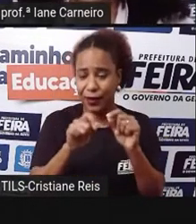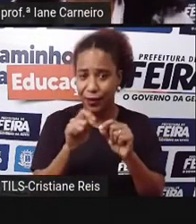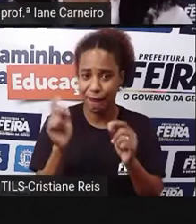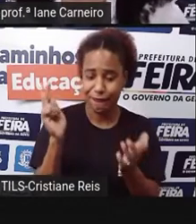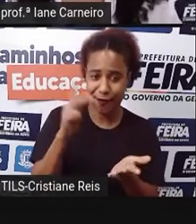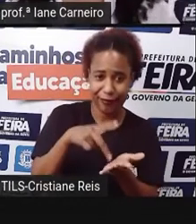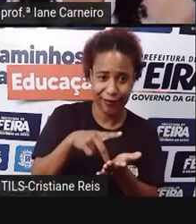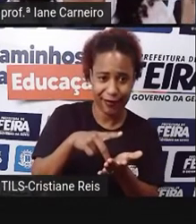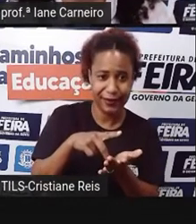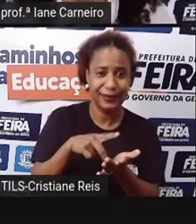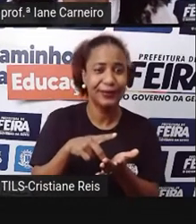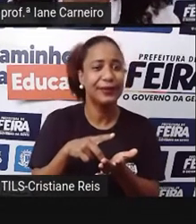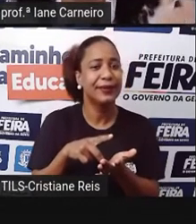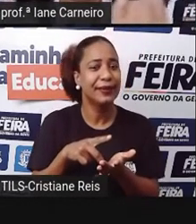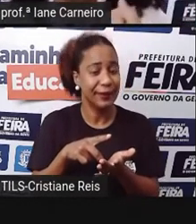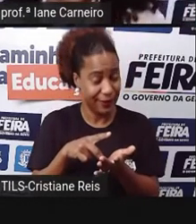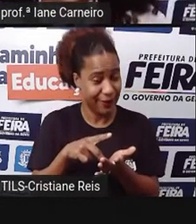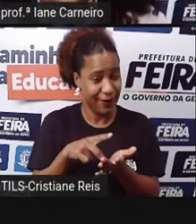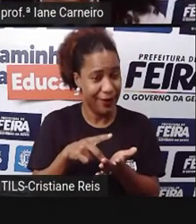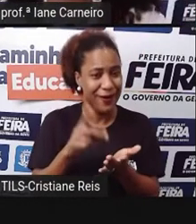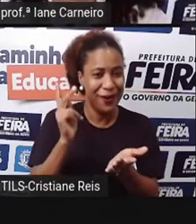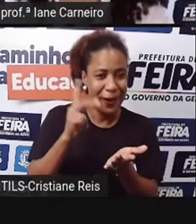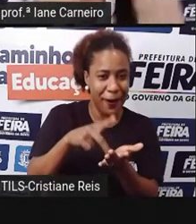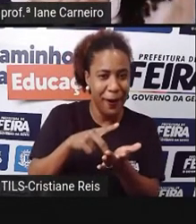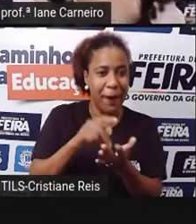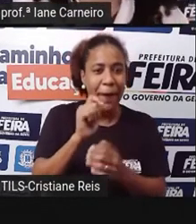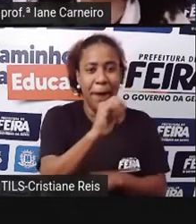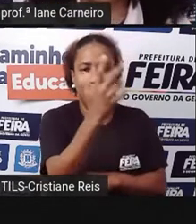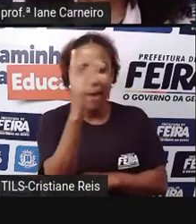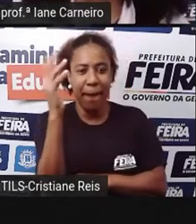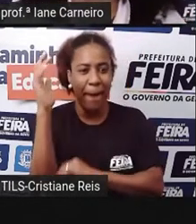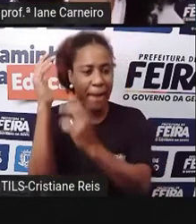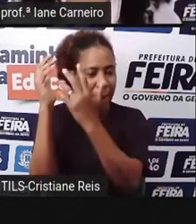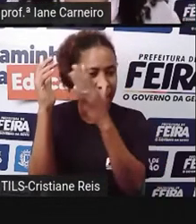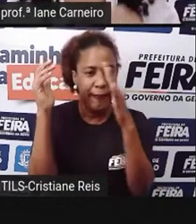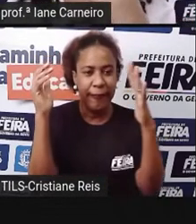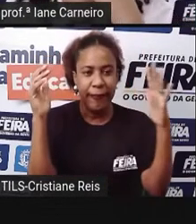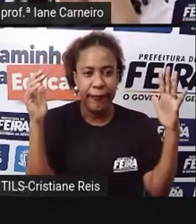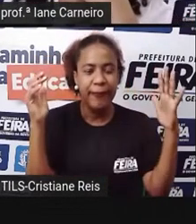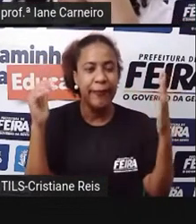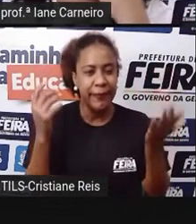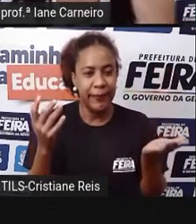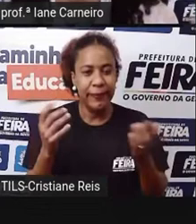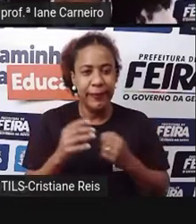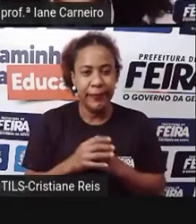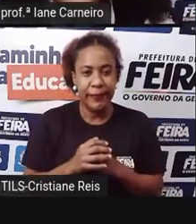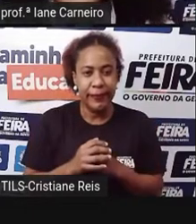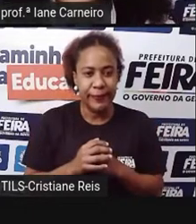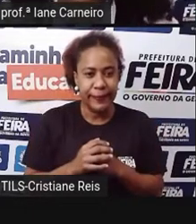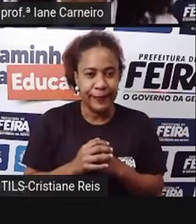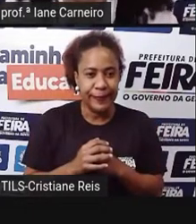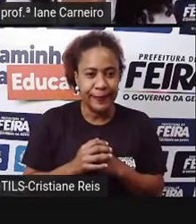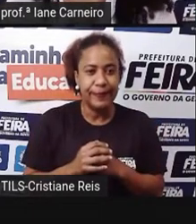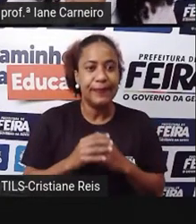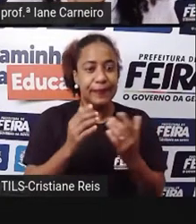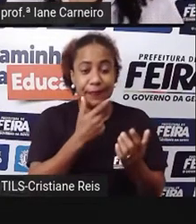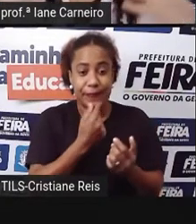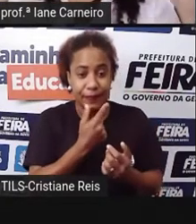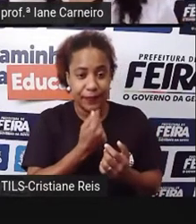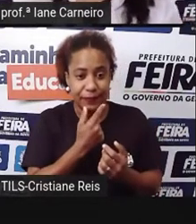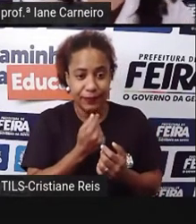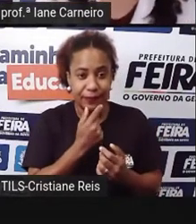o que é real, a floresta, o menino que protege a natureza, isso é real.